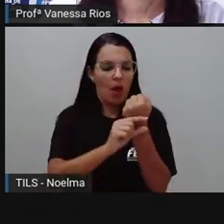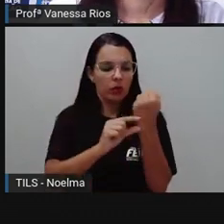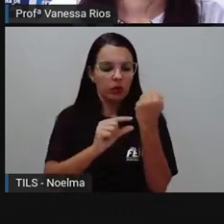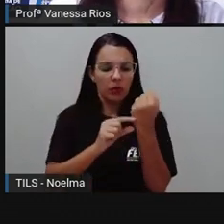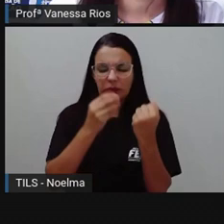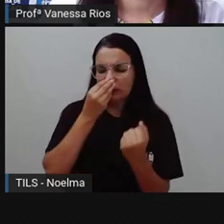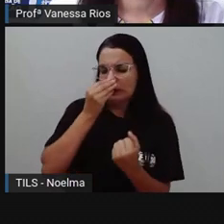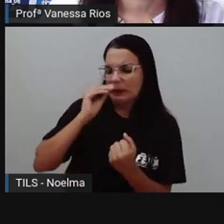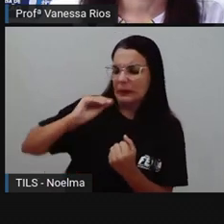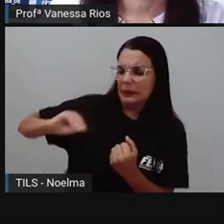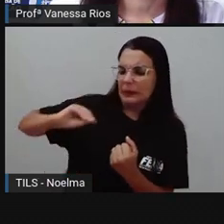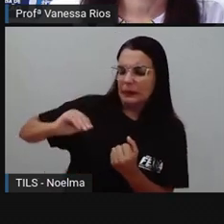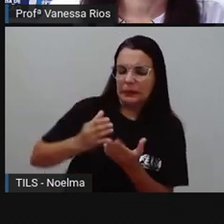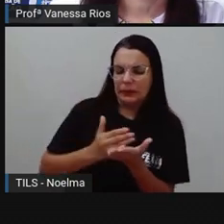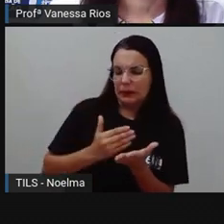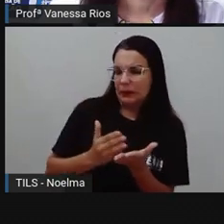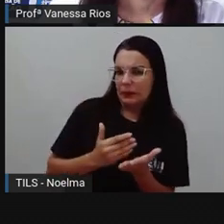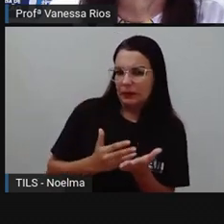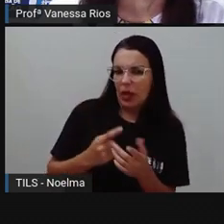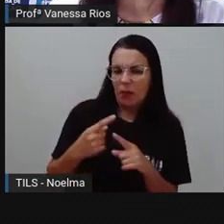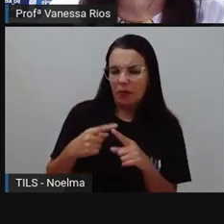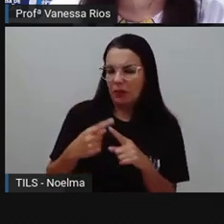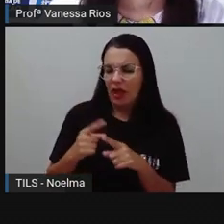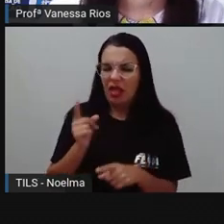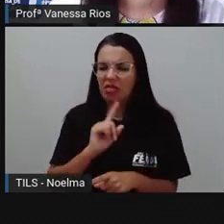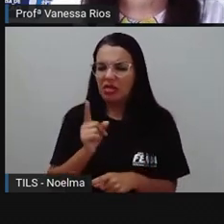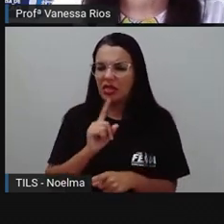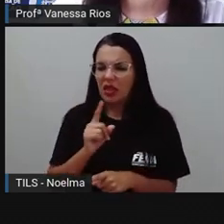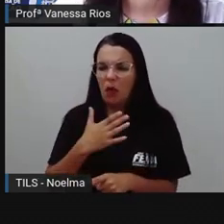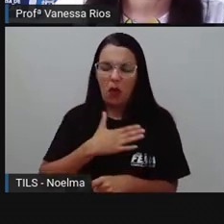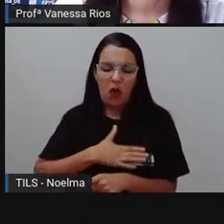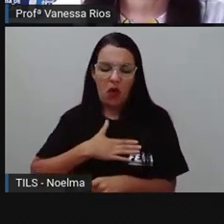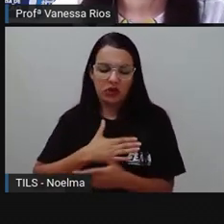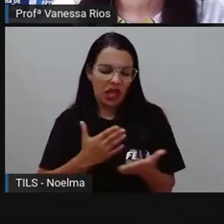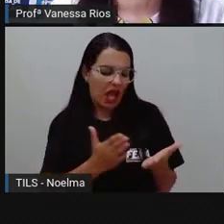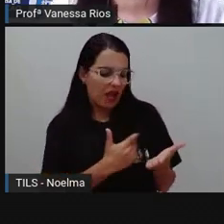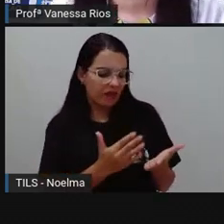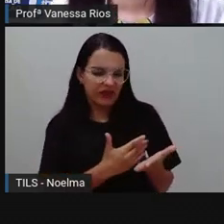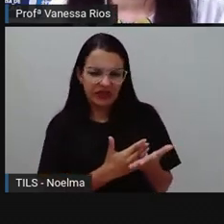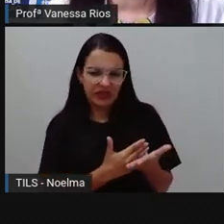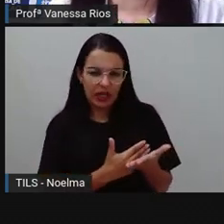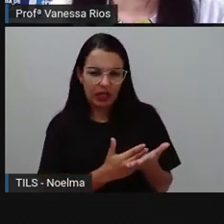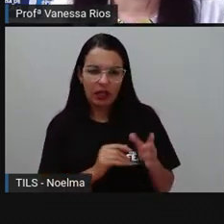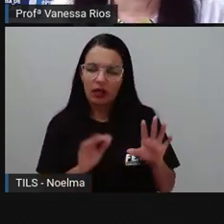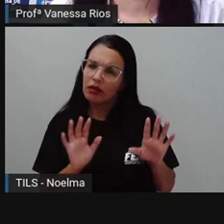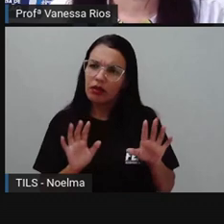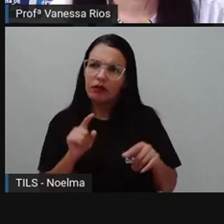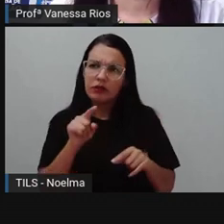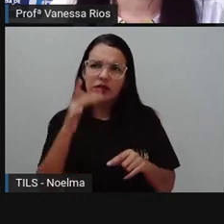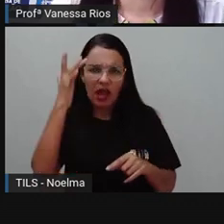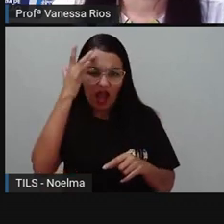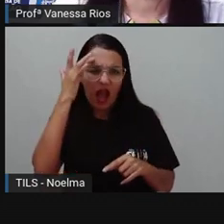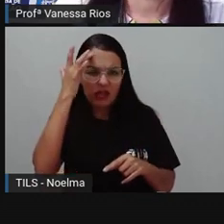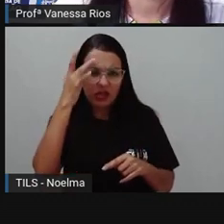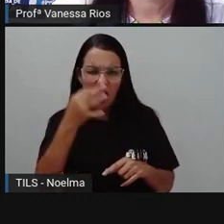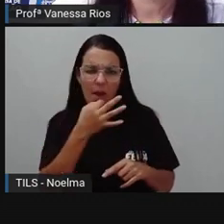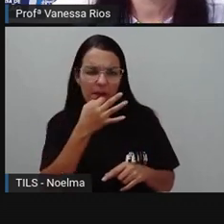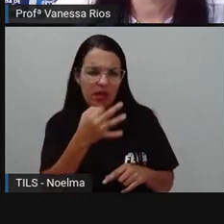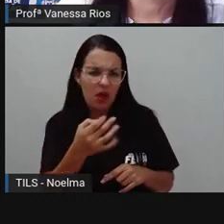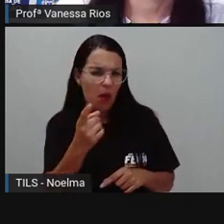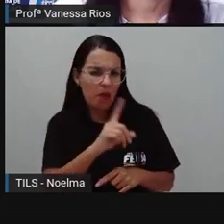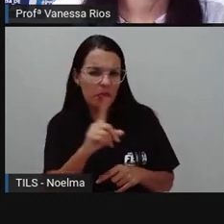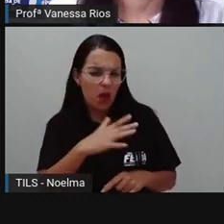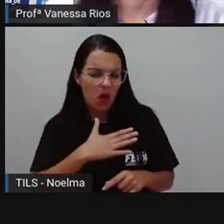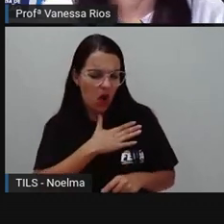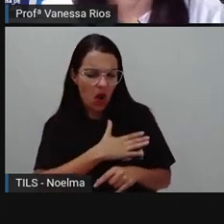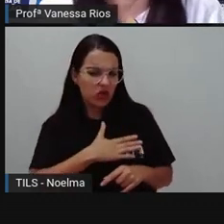mencionar que não é fã da revista? Será que nesse caso ele aponta a opinião de não gostar